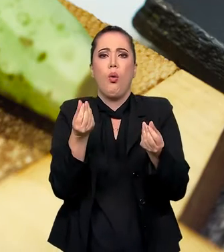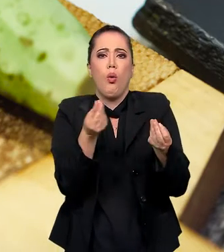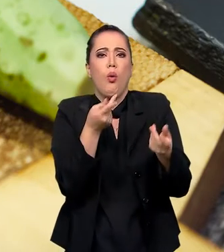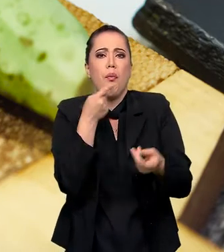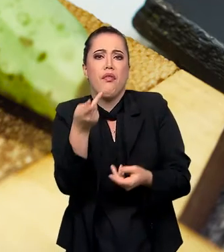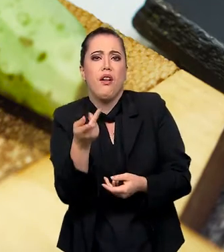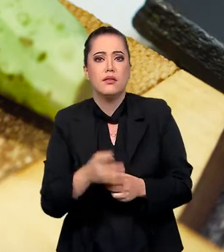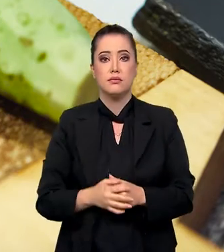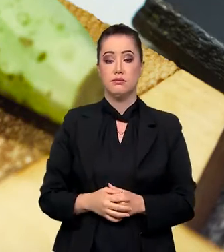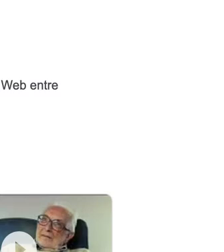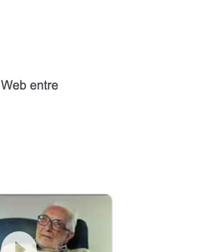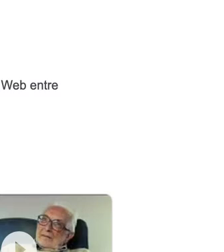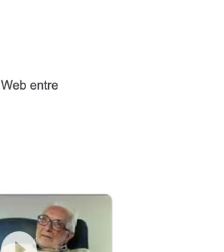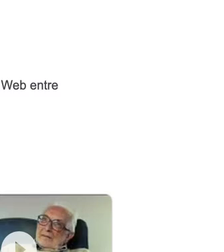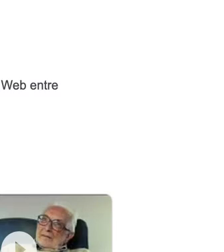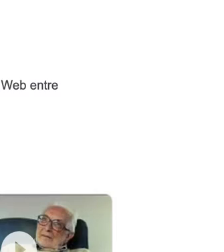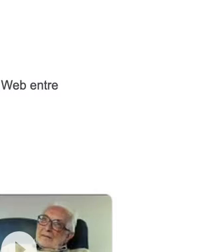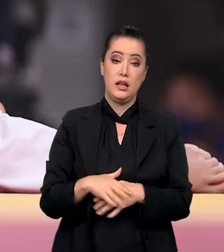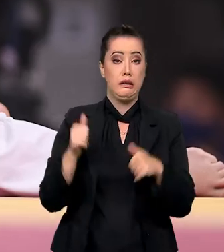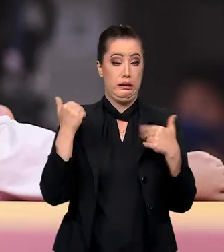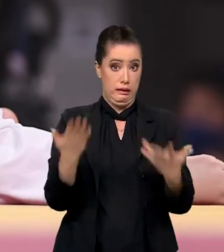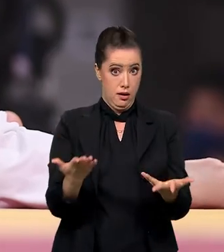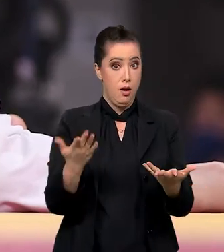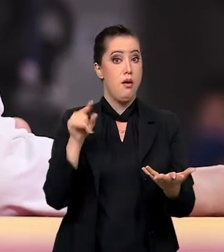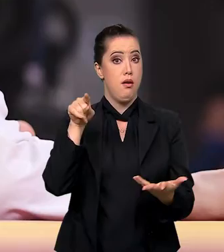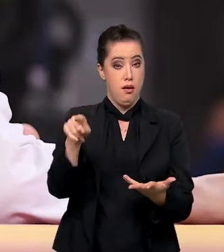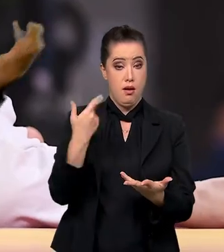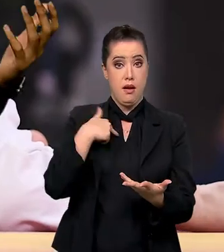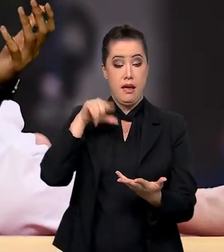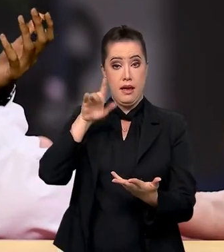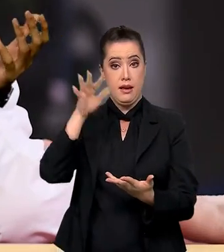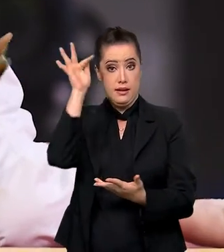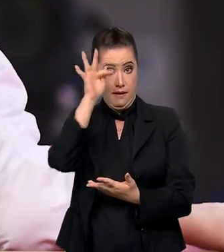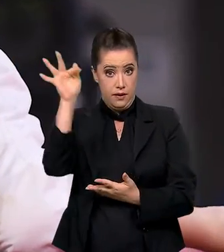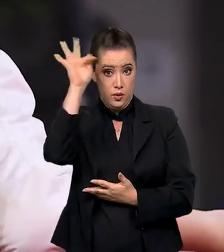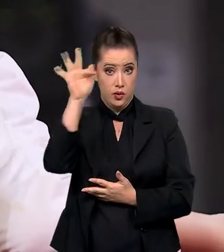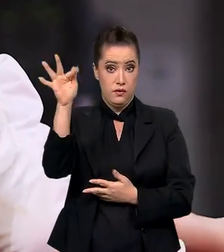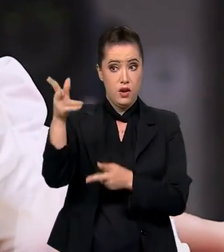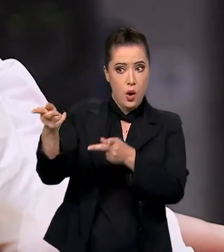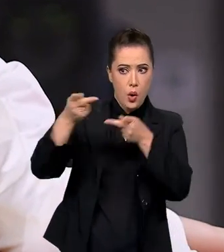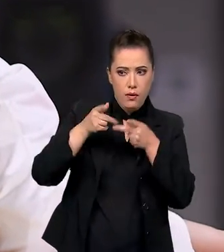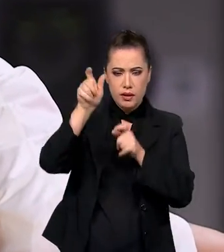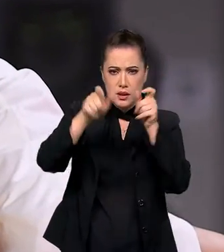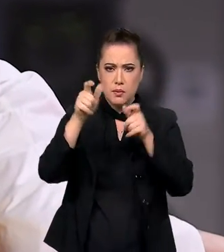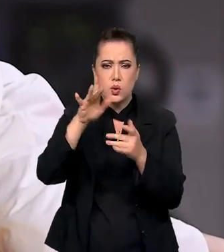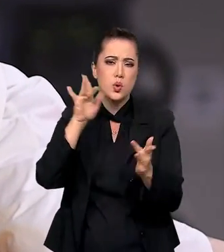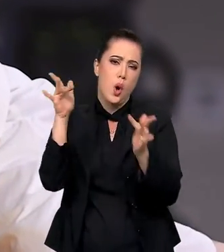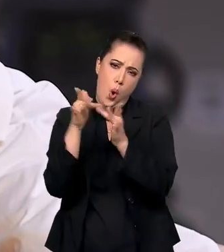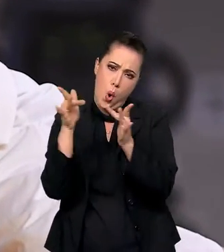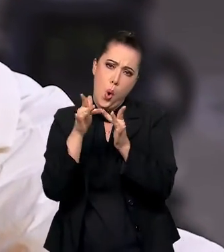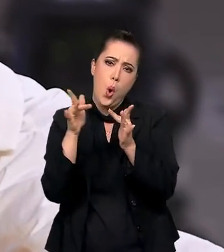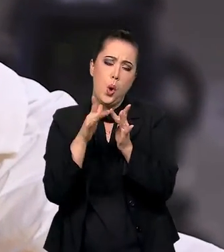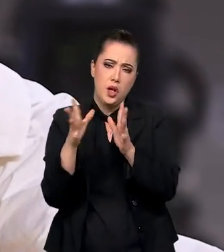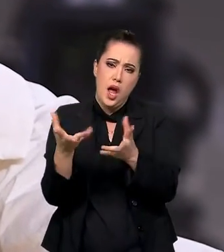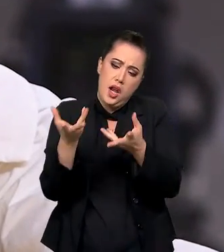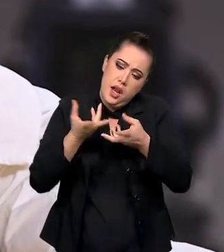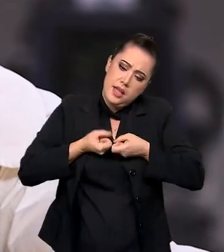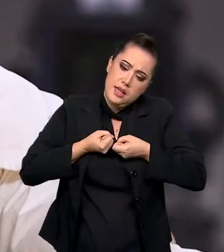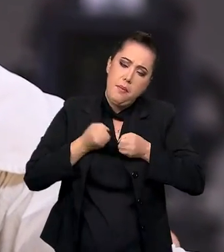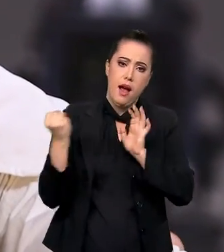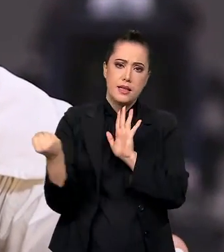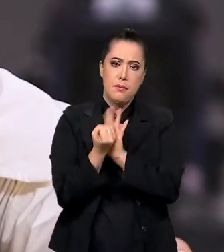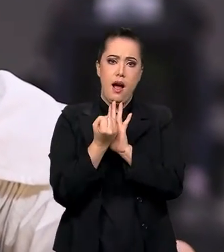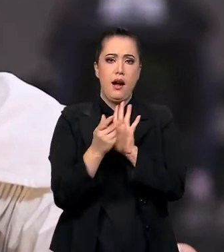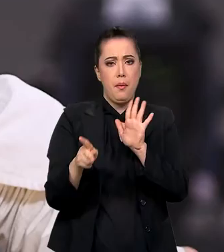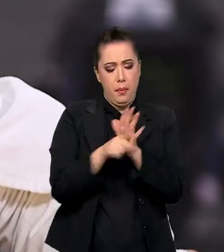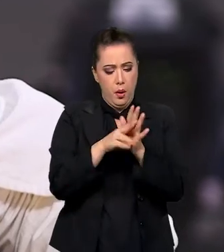Como é que fala, tradutor? Pois é, essa filosofia convida as pessoas a aceitar as marcas deixadas